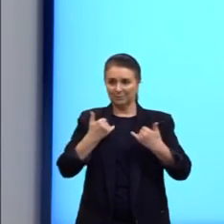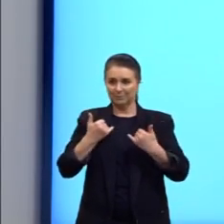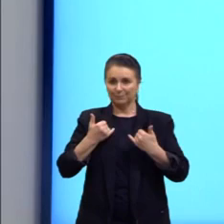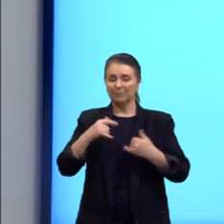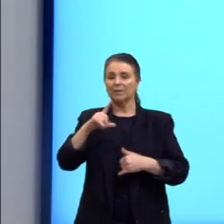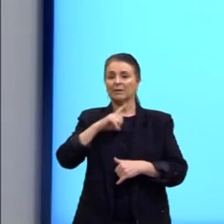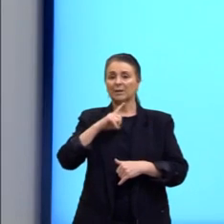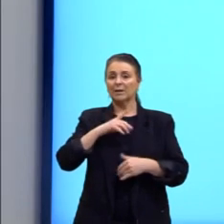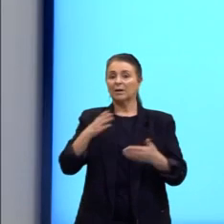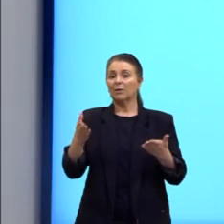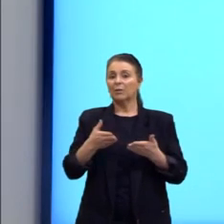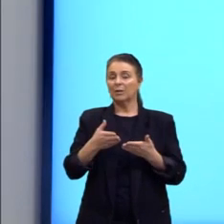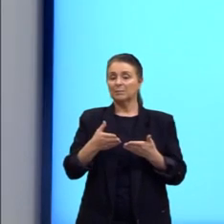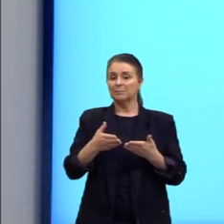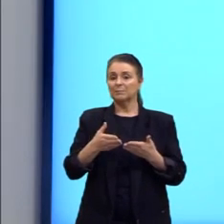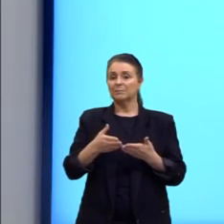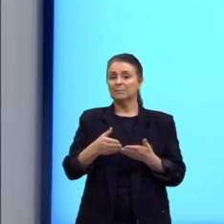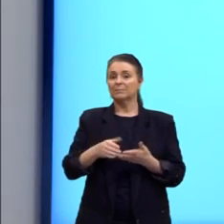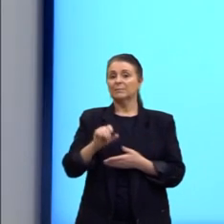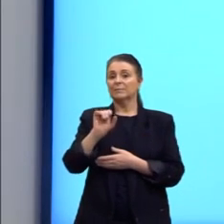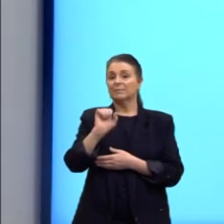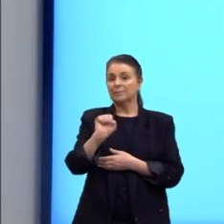Então, tá. Vamos lá.